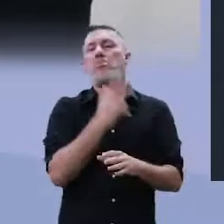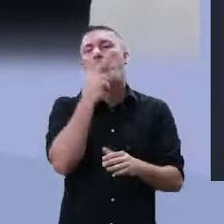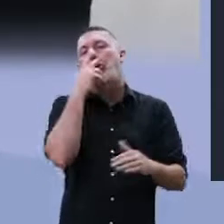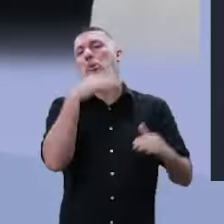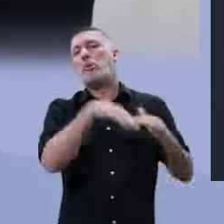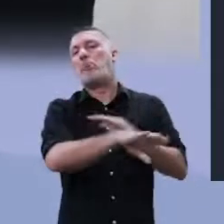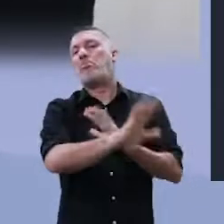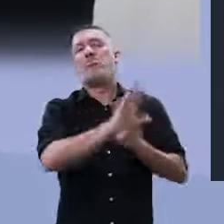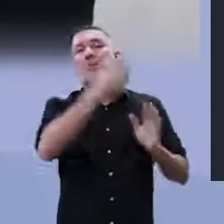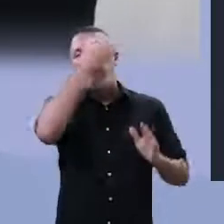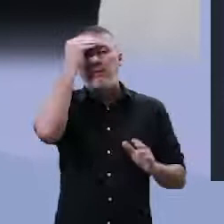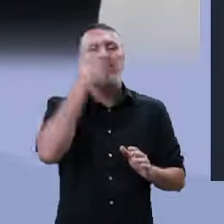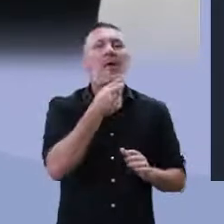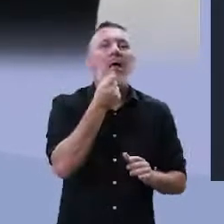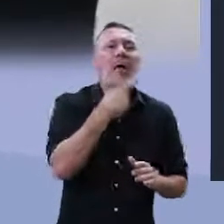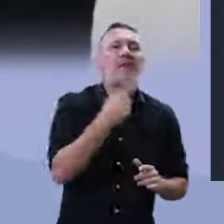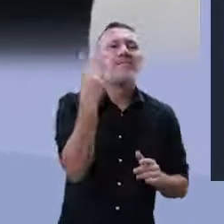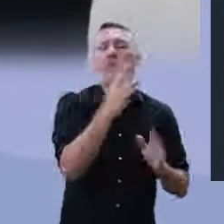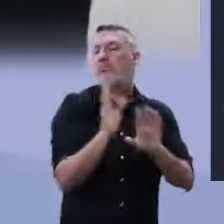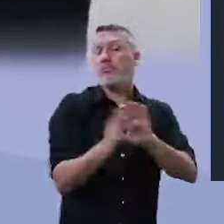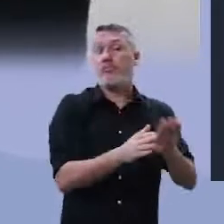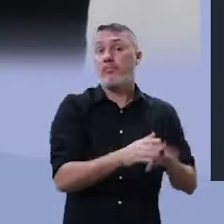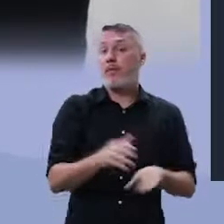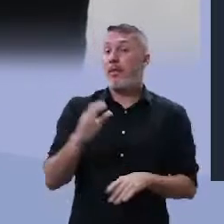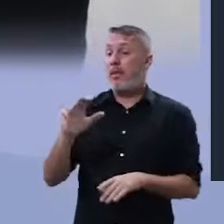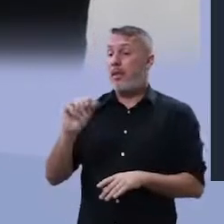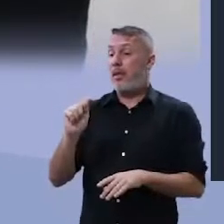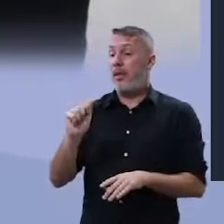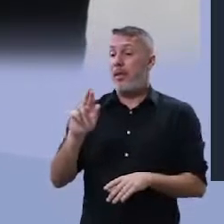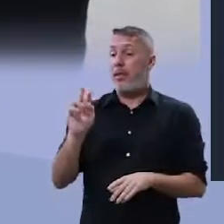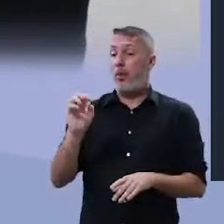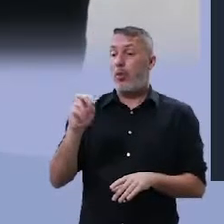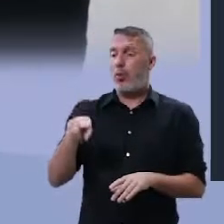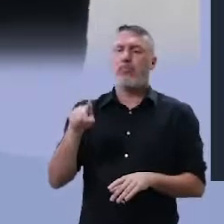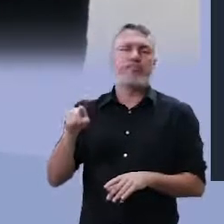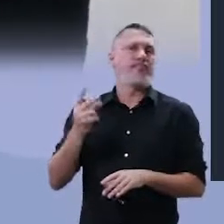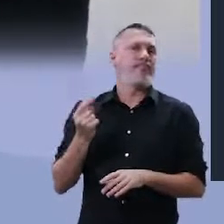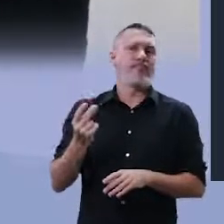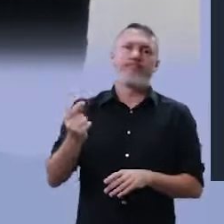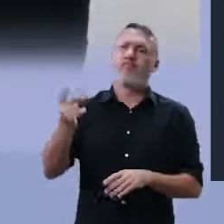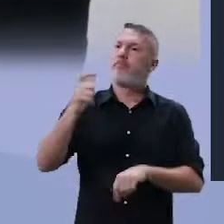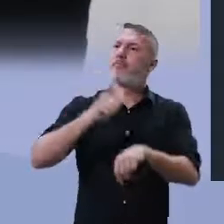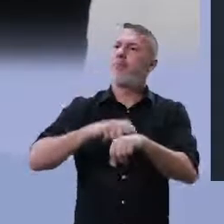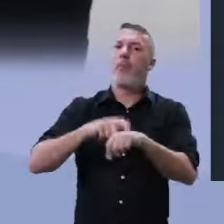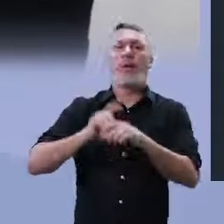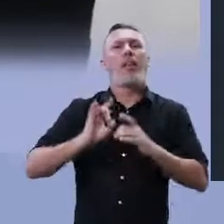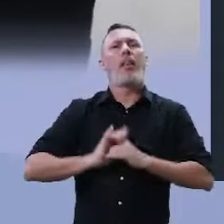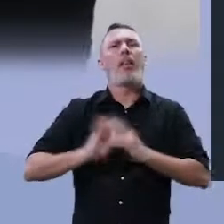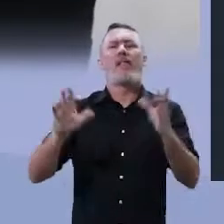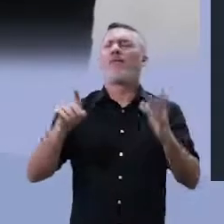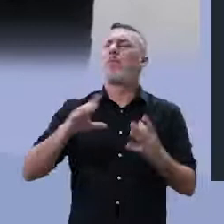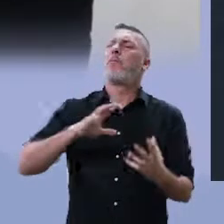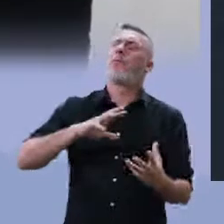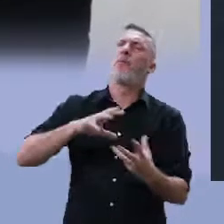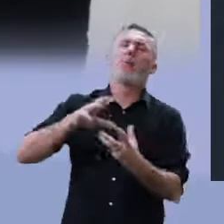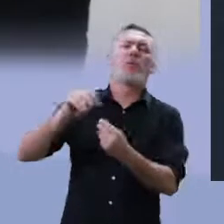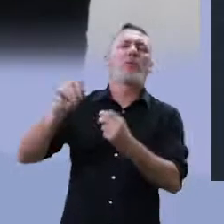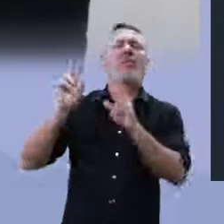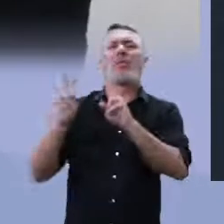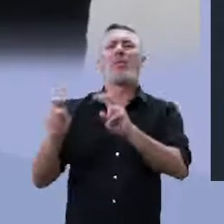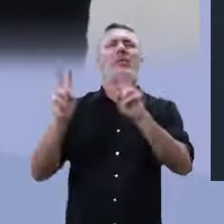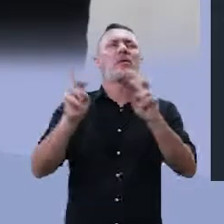depois não tem mais valor e nem graça. E o cartum? O cartum é atemporal, o cartum é universal,